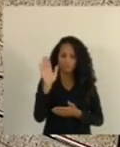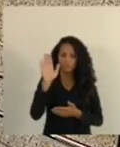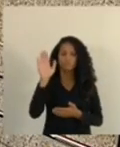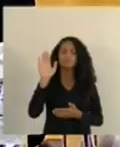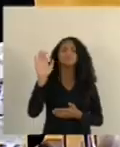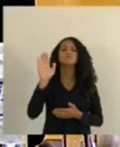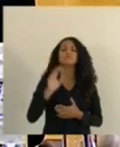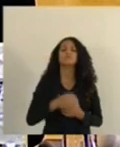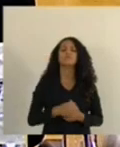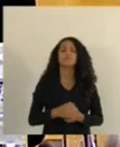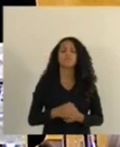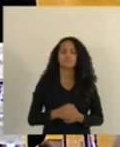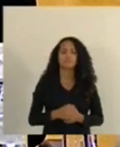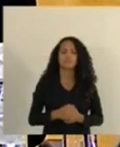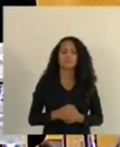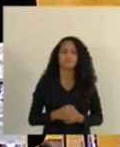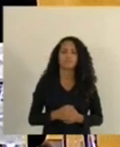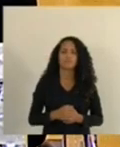o que, em favor?